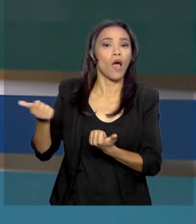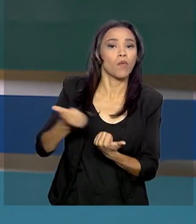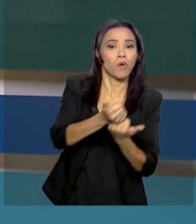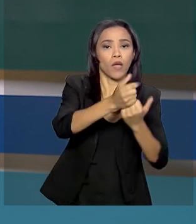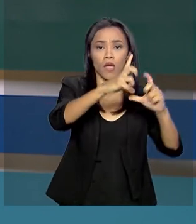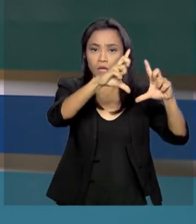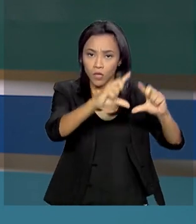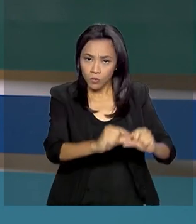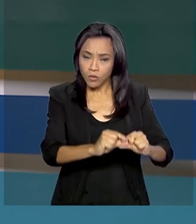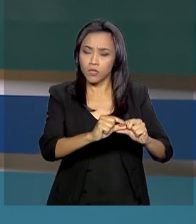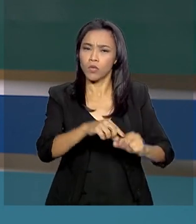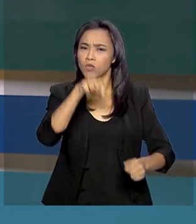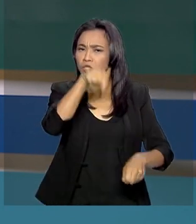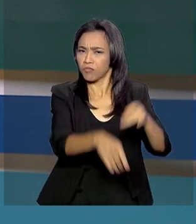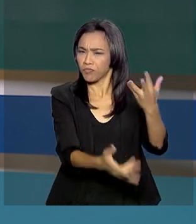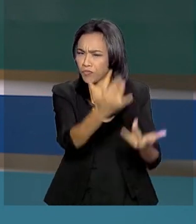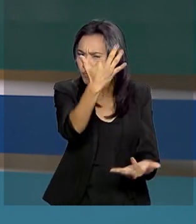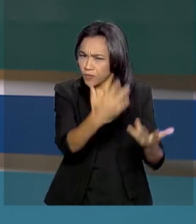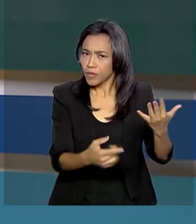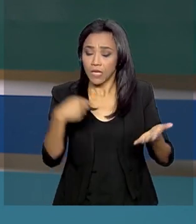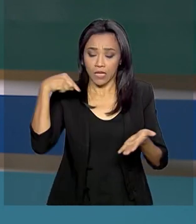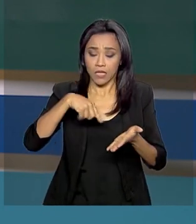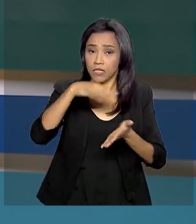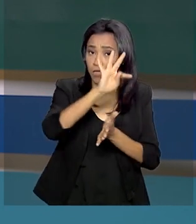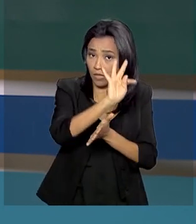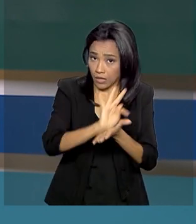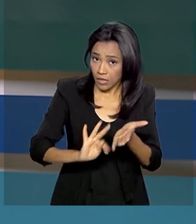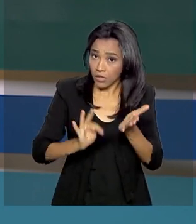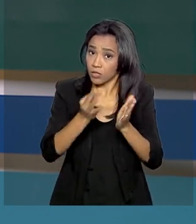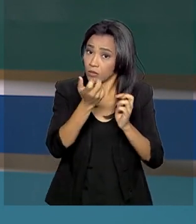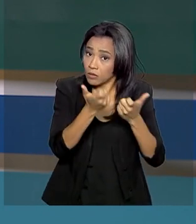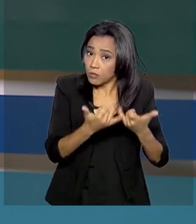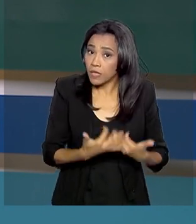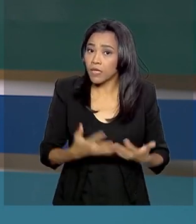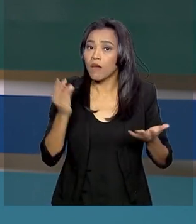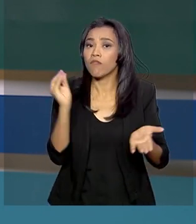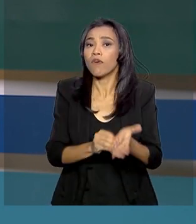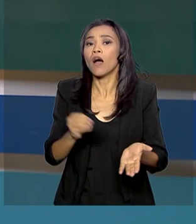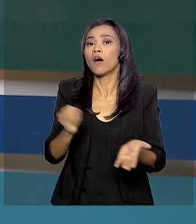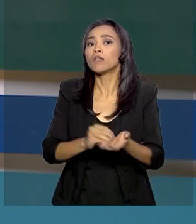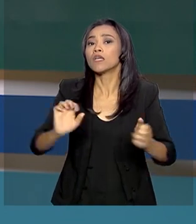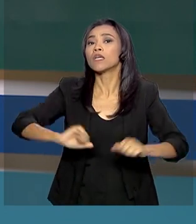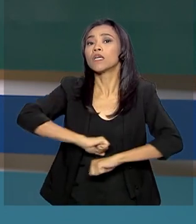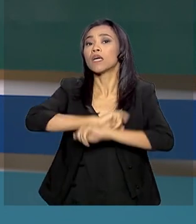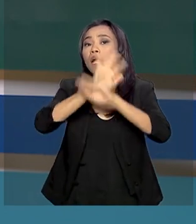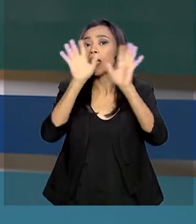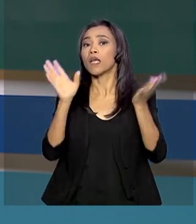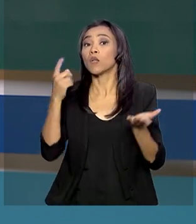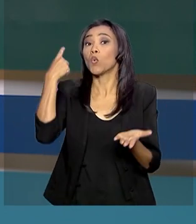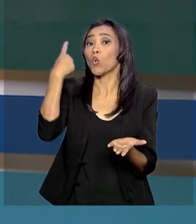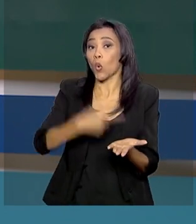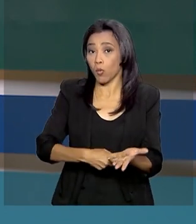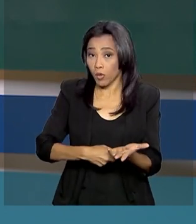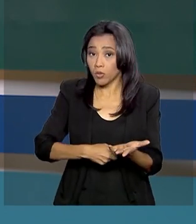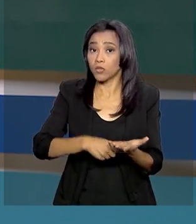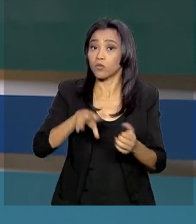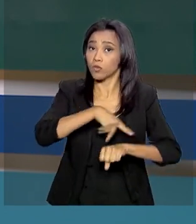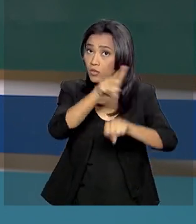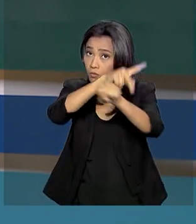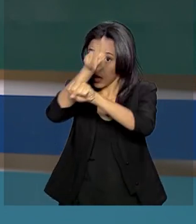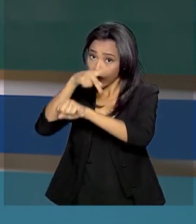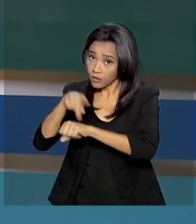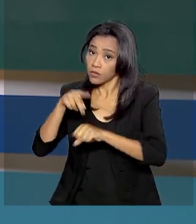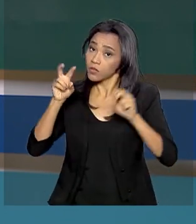reflorestamento. O texto diz ainda que na situação atual, falta clareza sobre o nível de compromisso dos países desenvolvidos